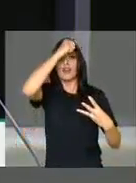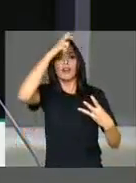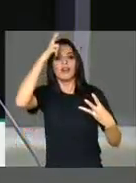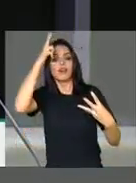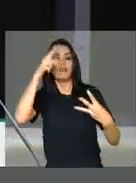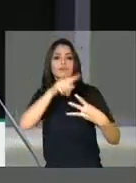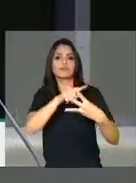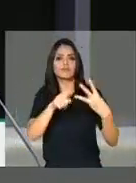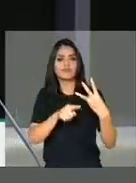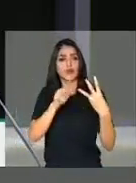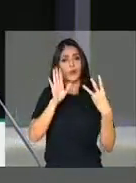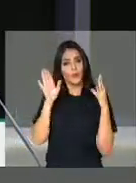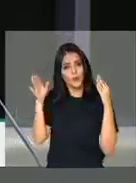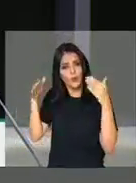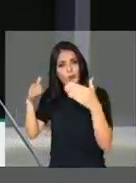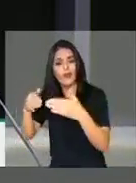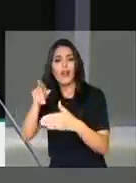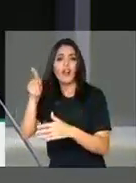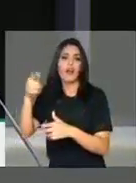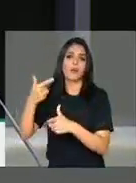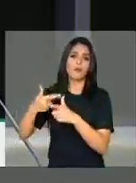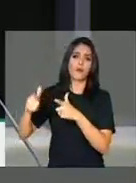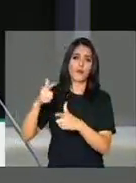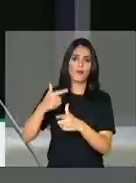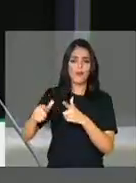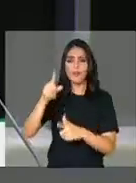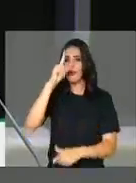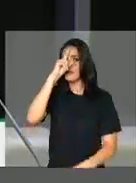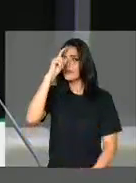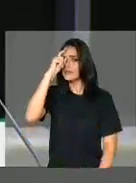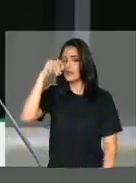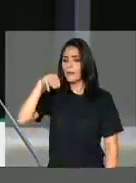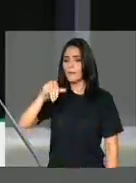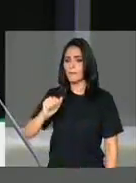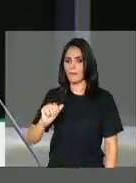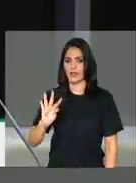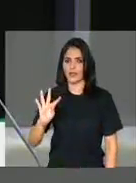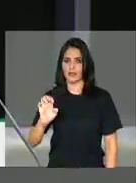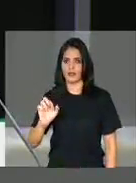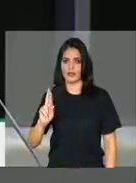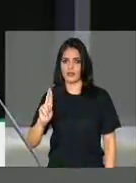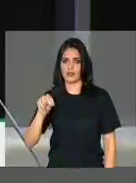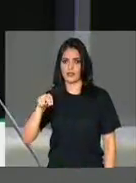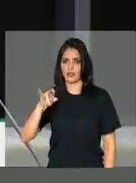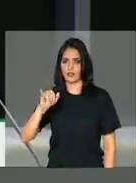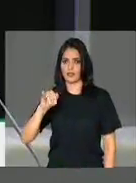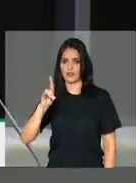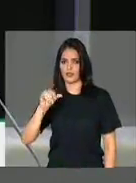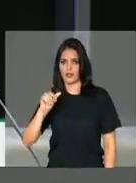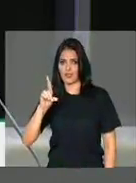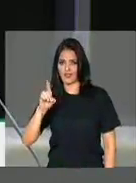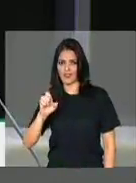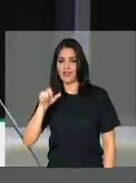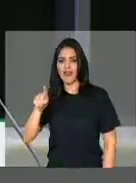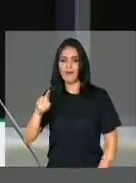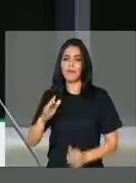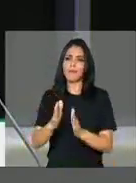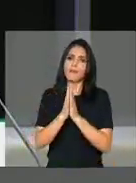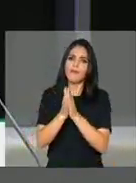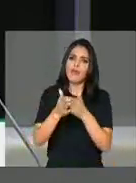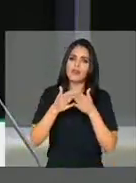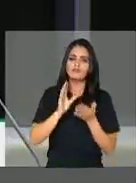para a crise que ela está enfrentando nesse momento e pede um aporte